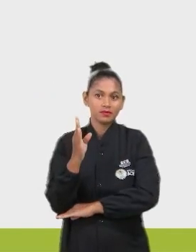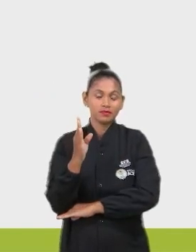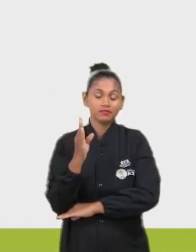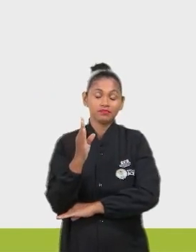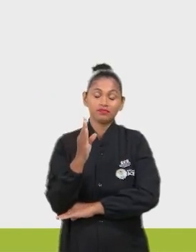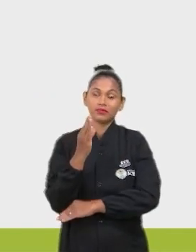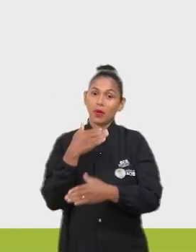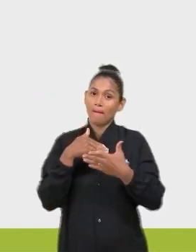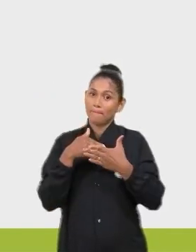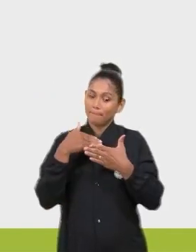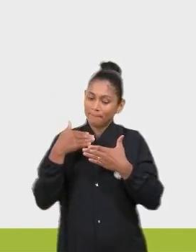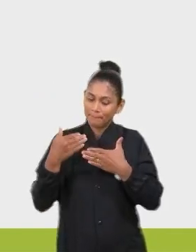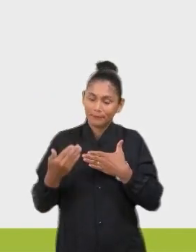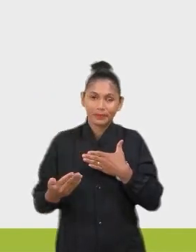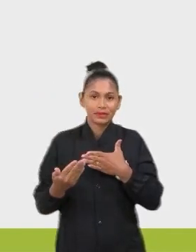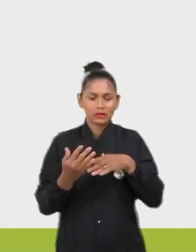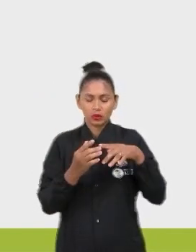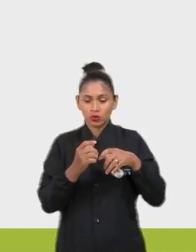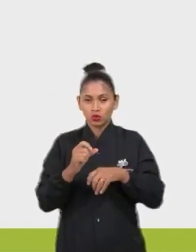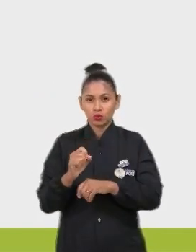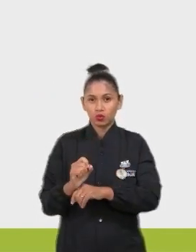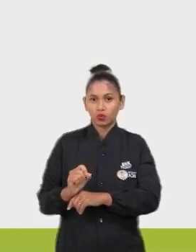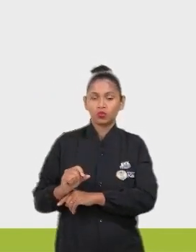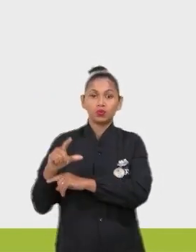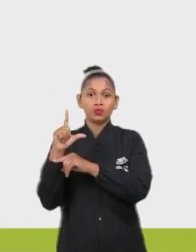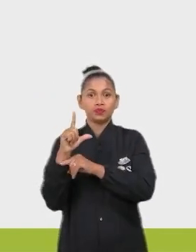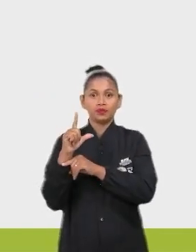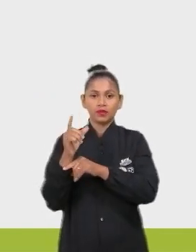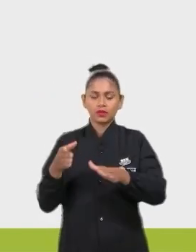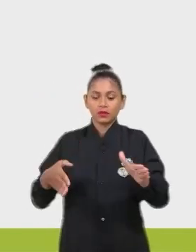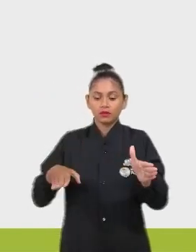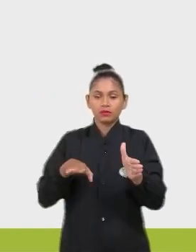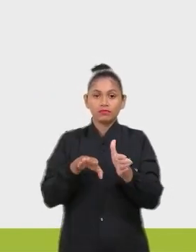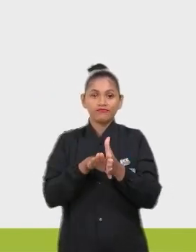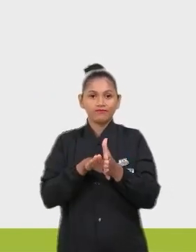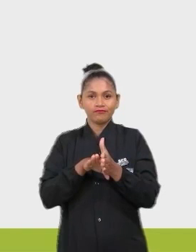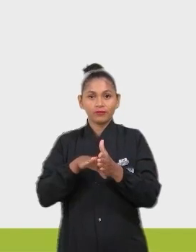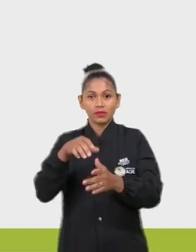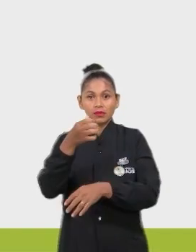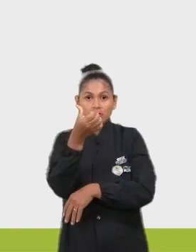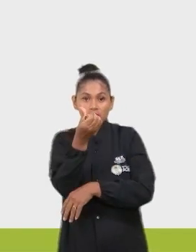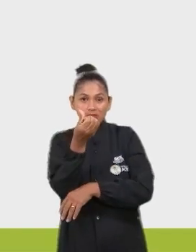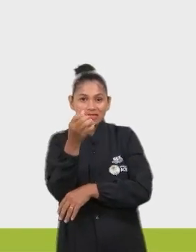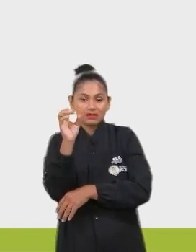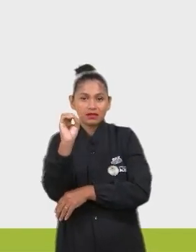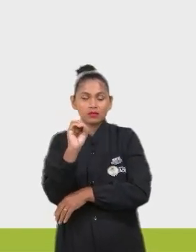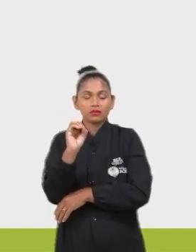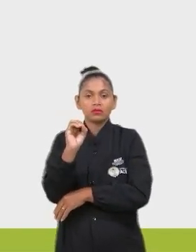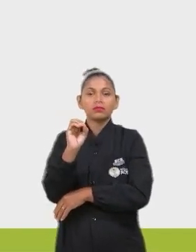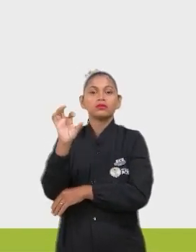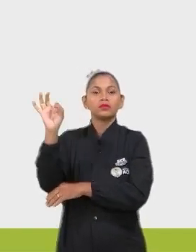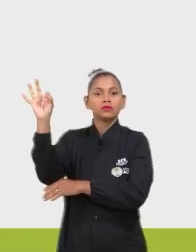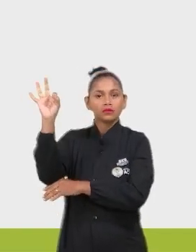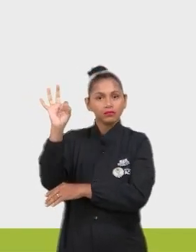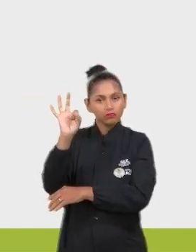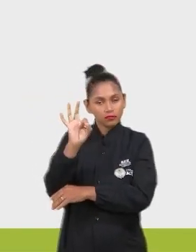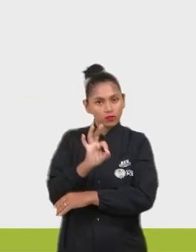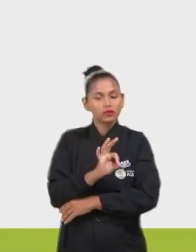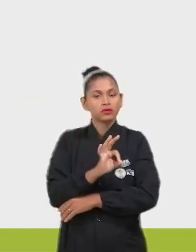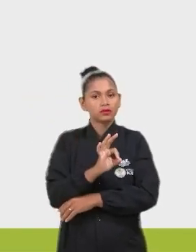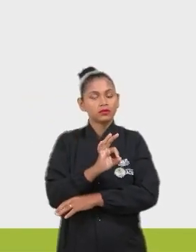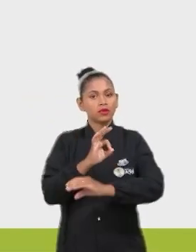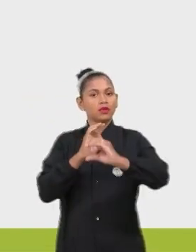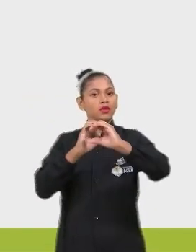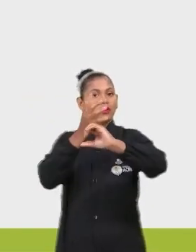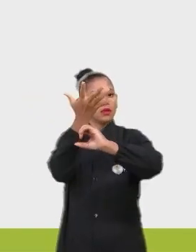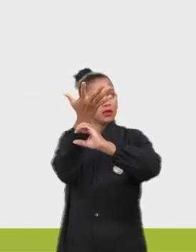muito maior. Atingiu 60% da fauna em flora. Então, nos países tropicais,